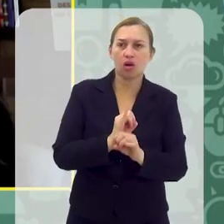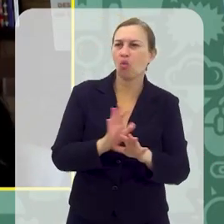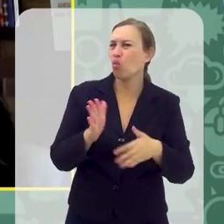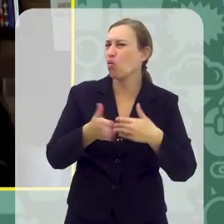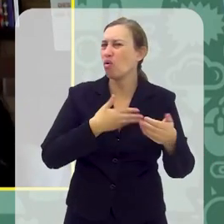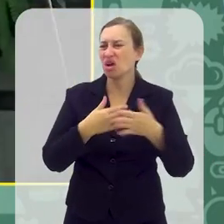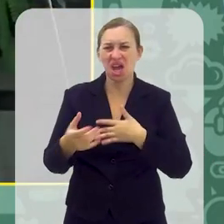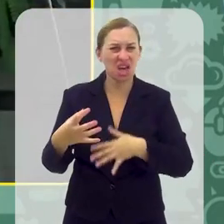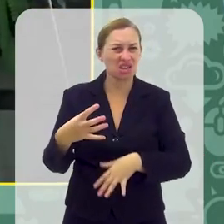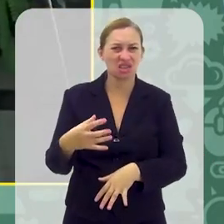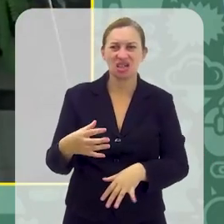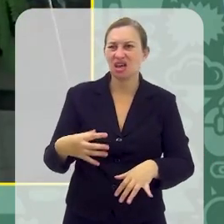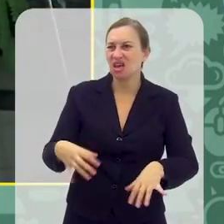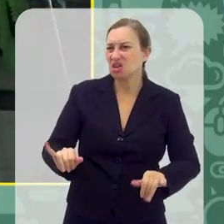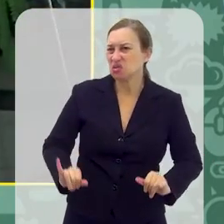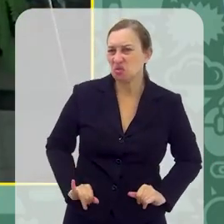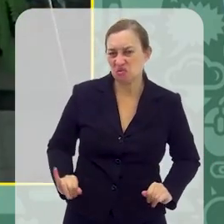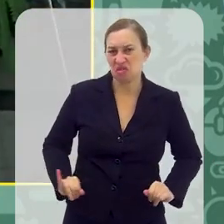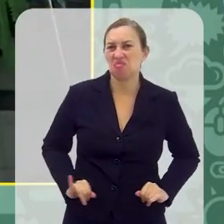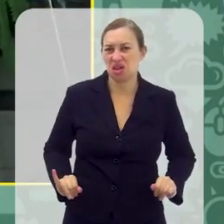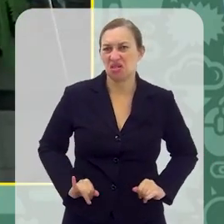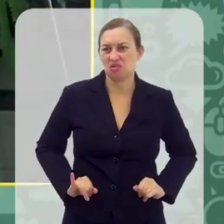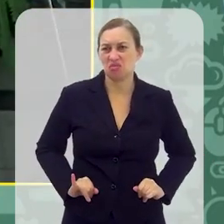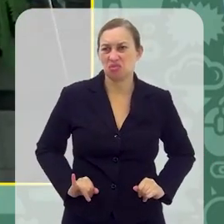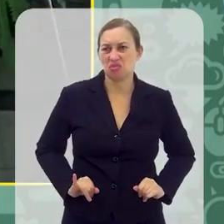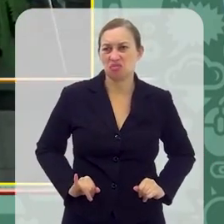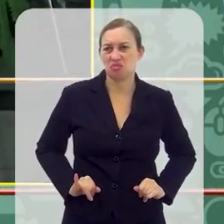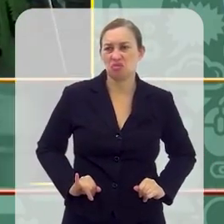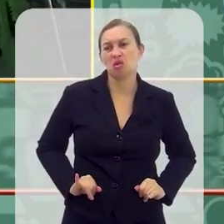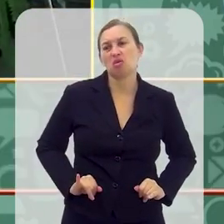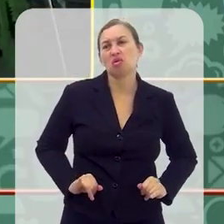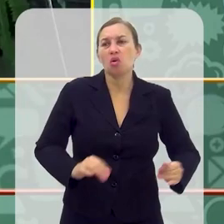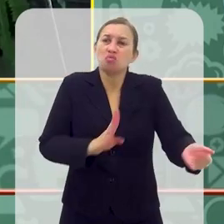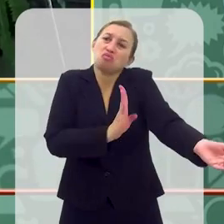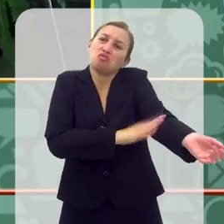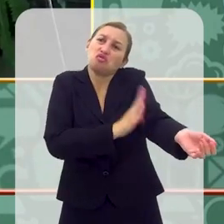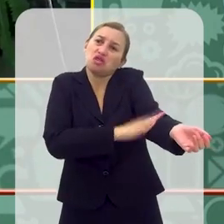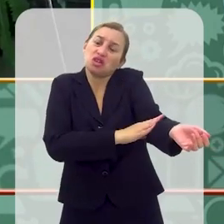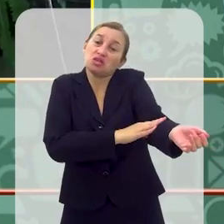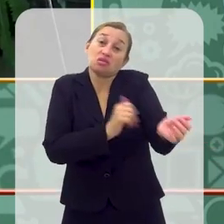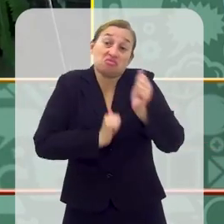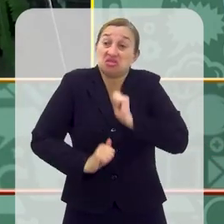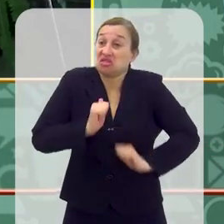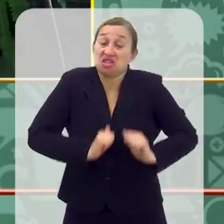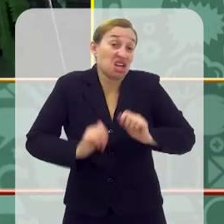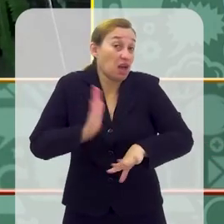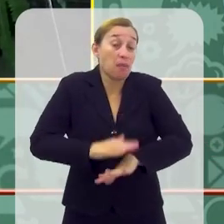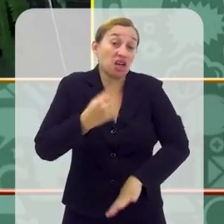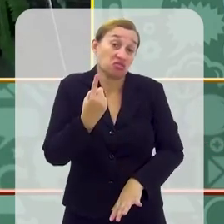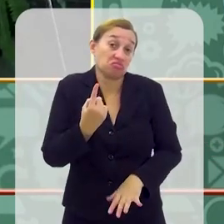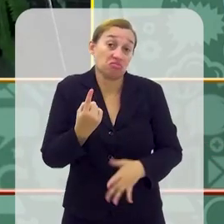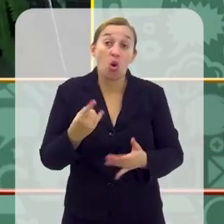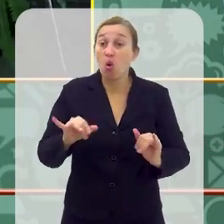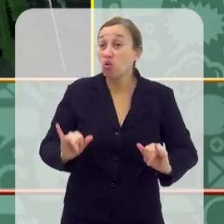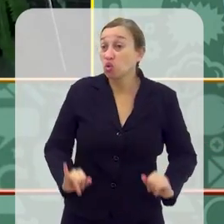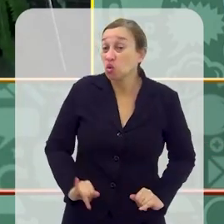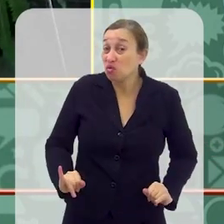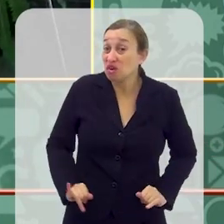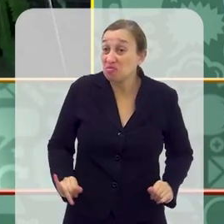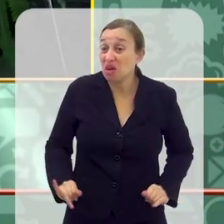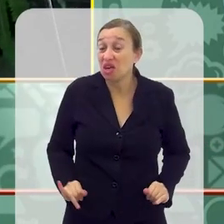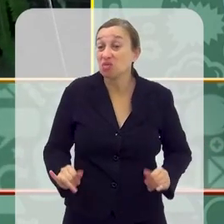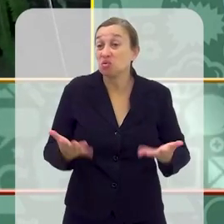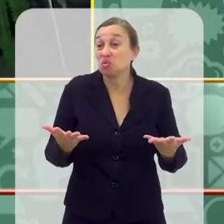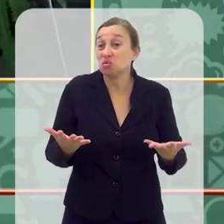Qualquer sofrimento é um fator nesse ciclo vicioso, a ansiedade é mais um. Porque o sofrimento, ele nos